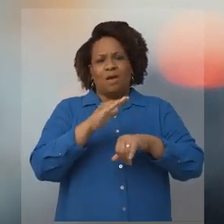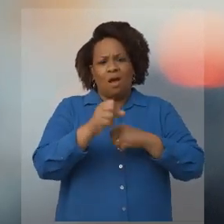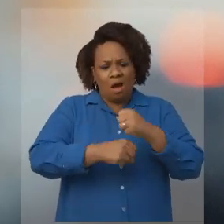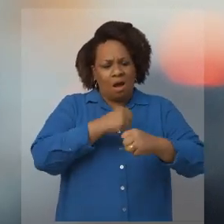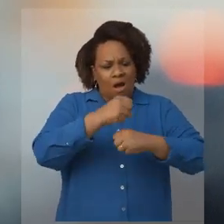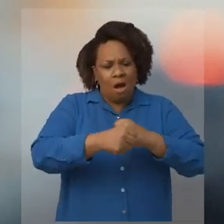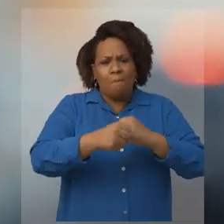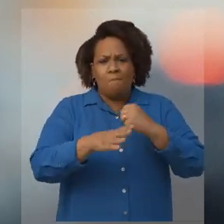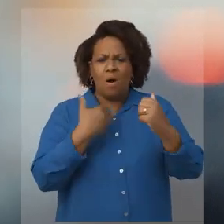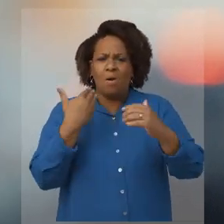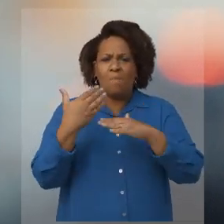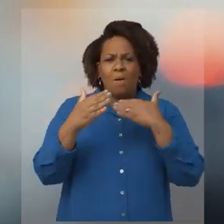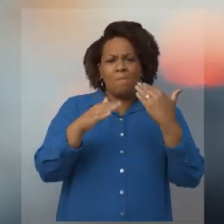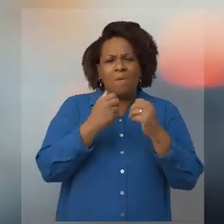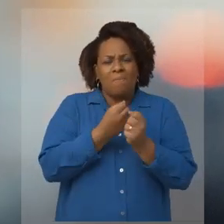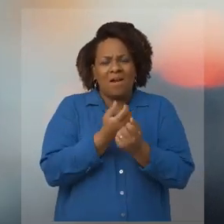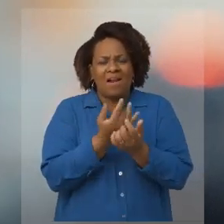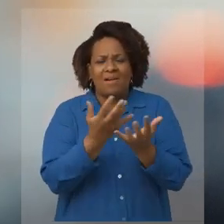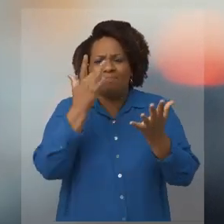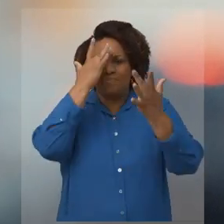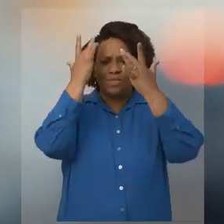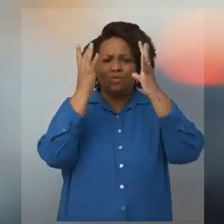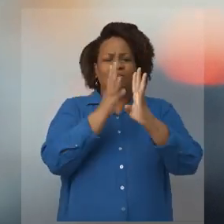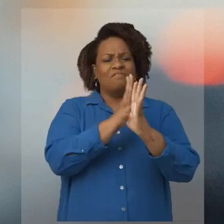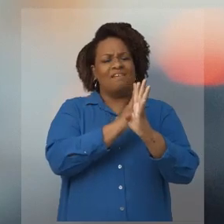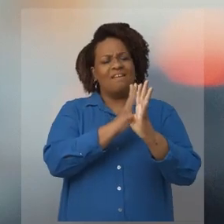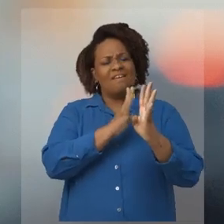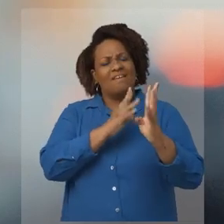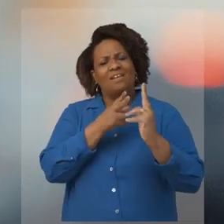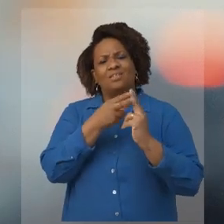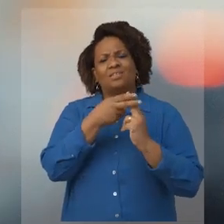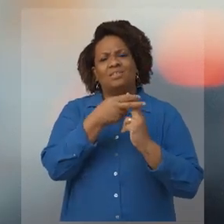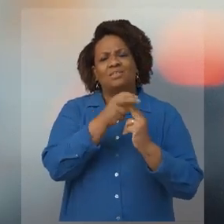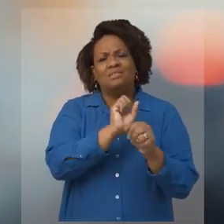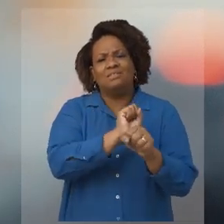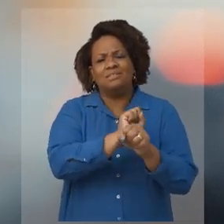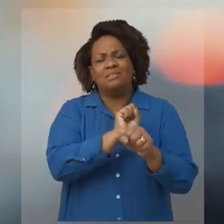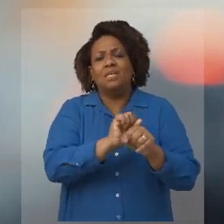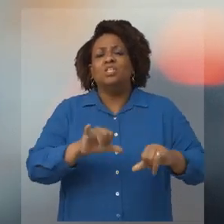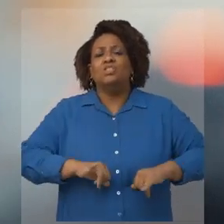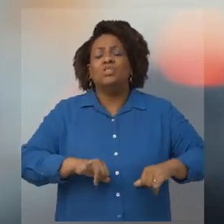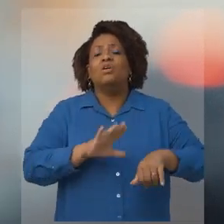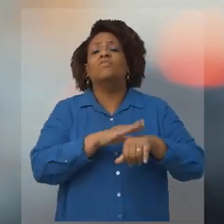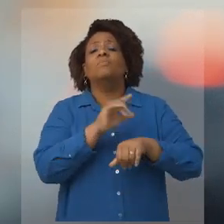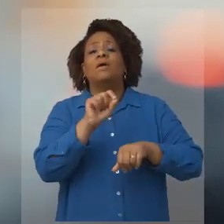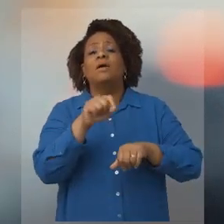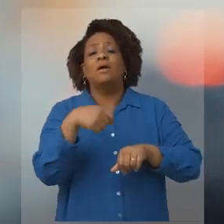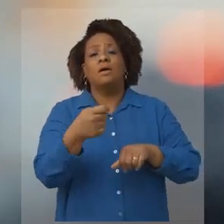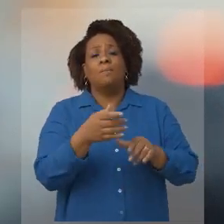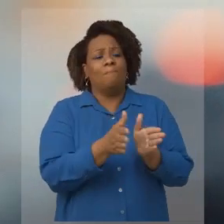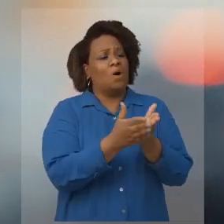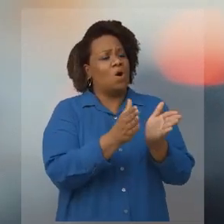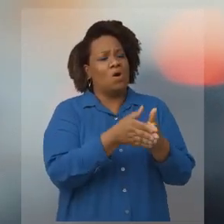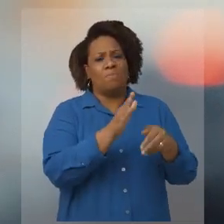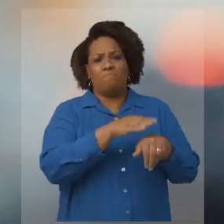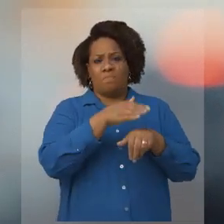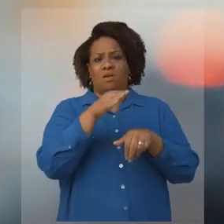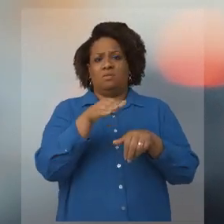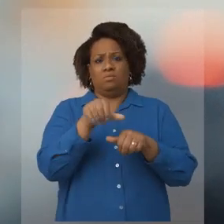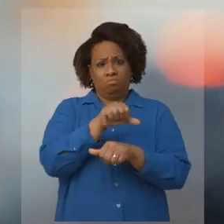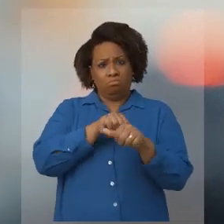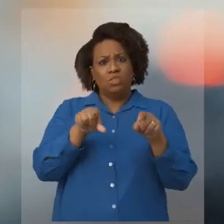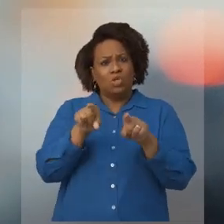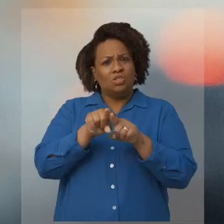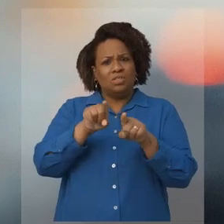milhares de pessoas na fila da regulação. E quem mais sofre com isso? Os mais pobres. Somos também